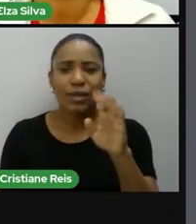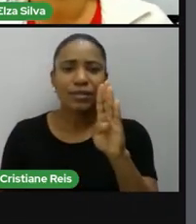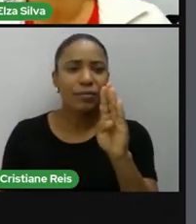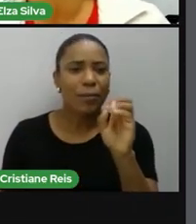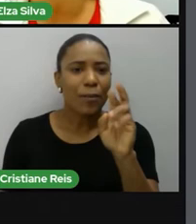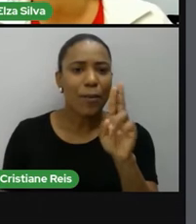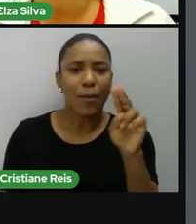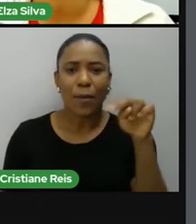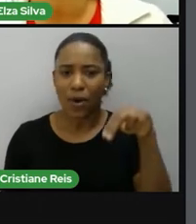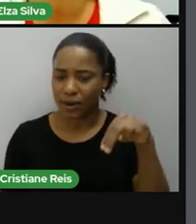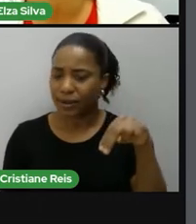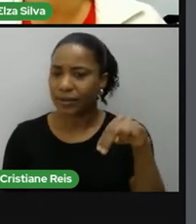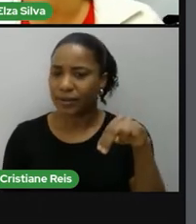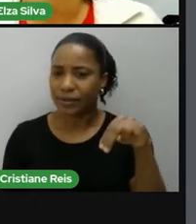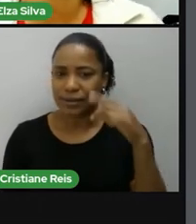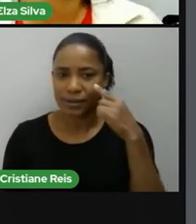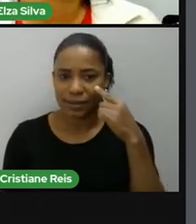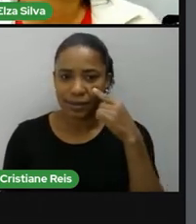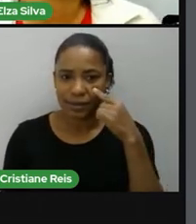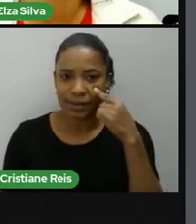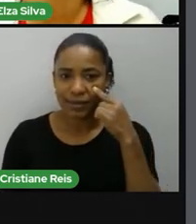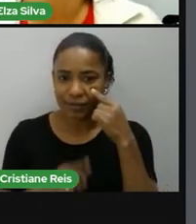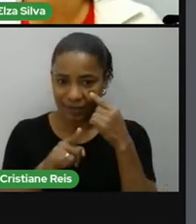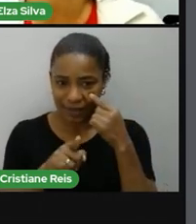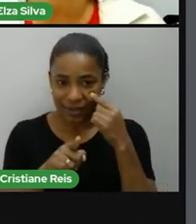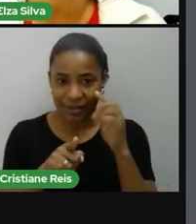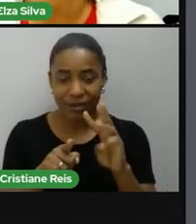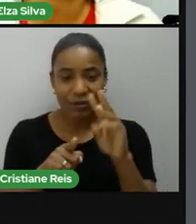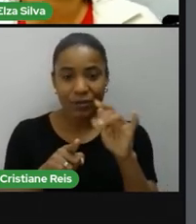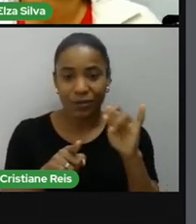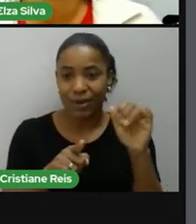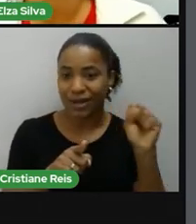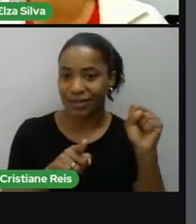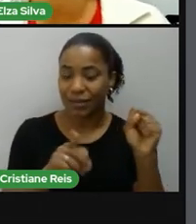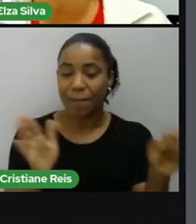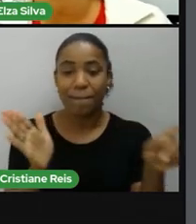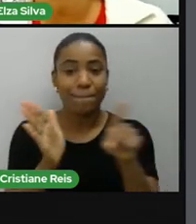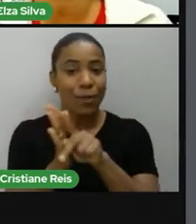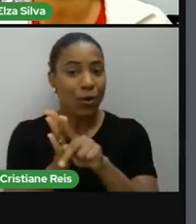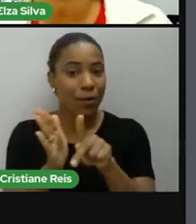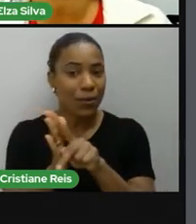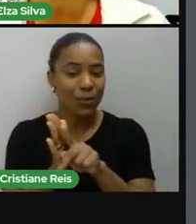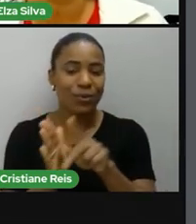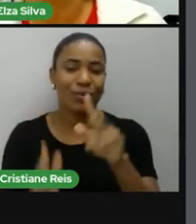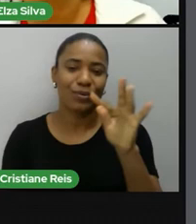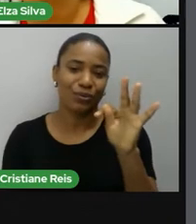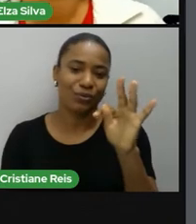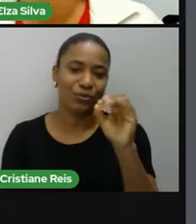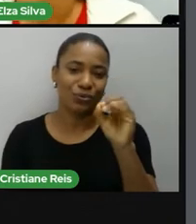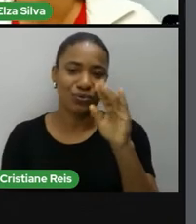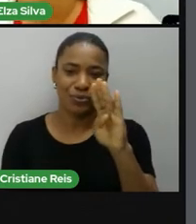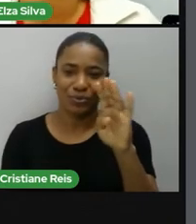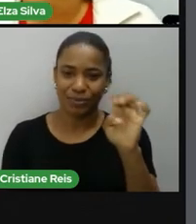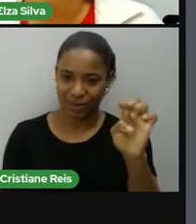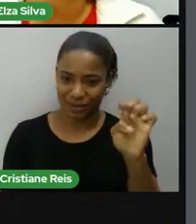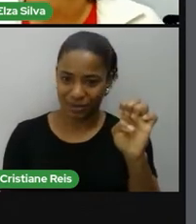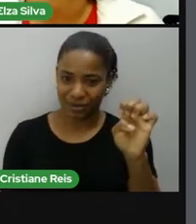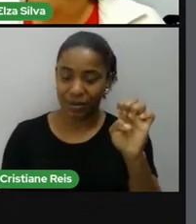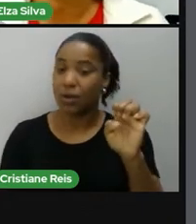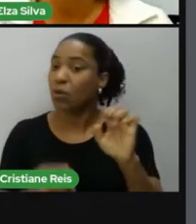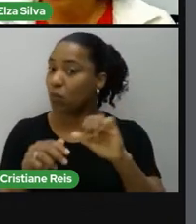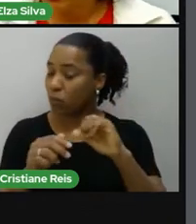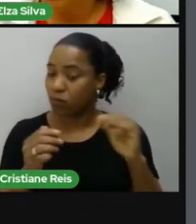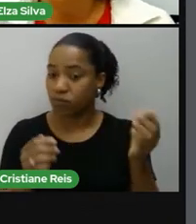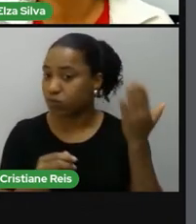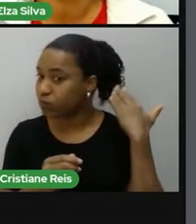estes verbos estão relacionados ao verbo to be, que é um verbo irregular e tem a sua própria forma de fazer o passado.